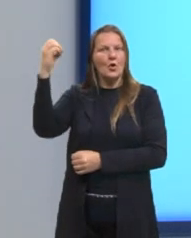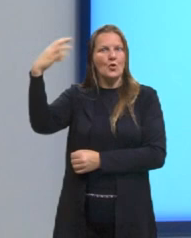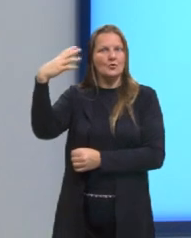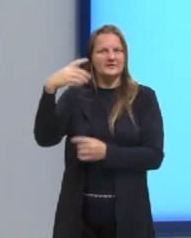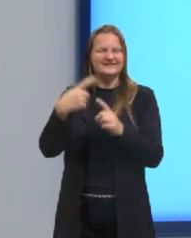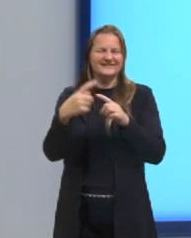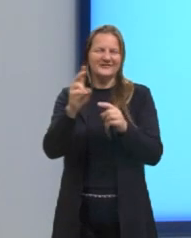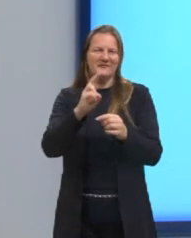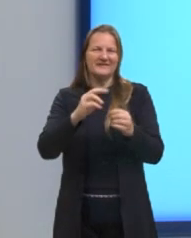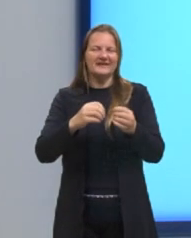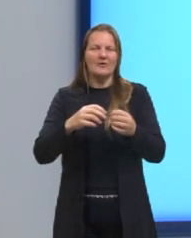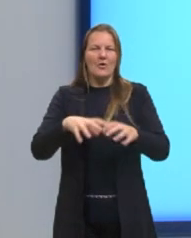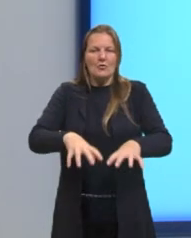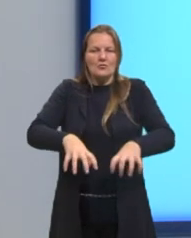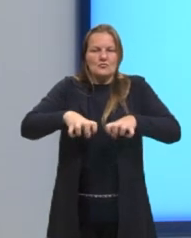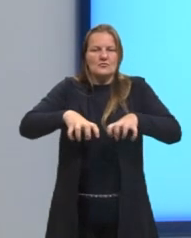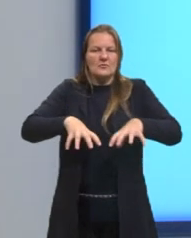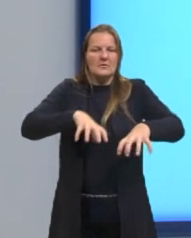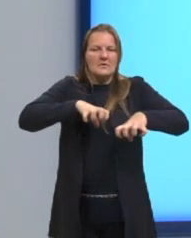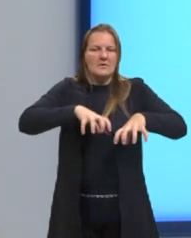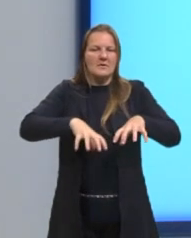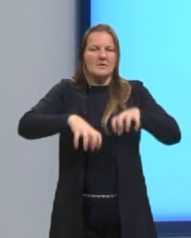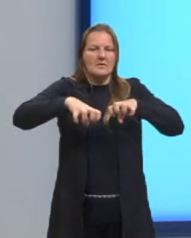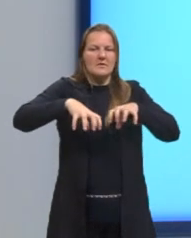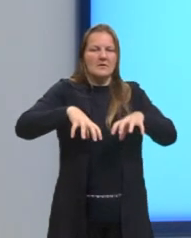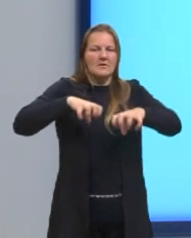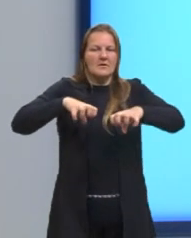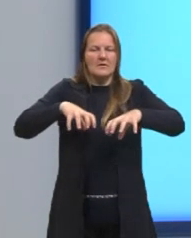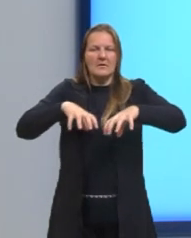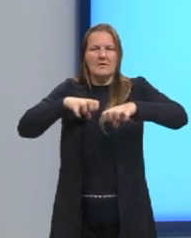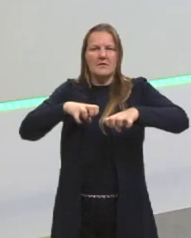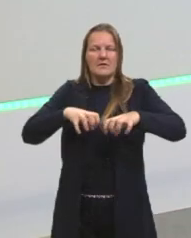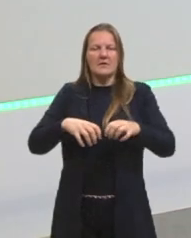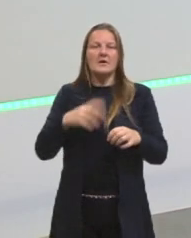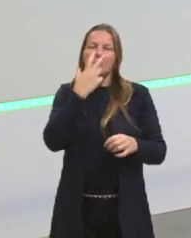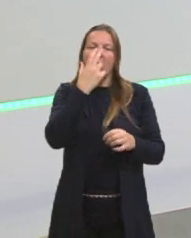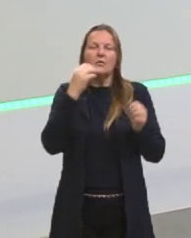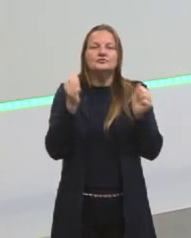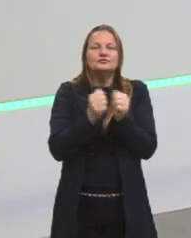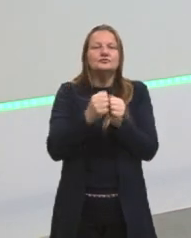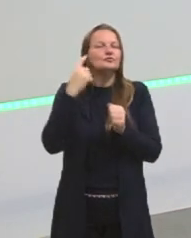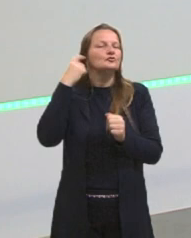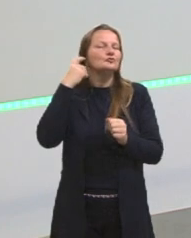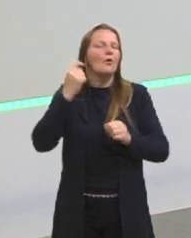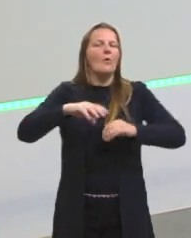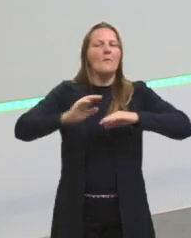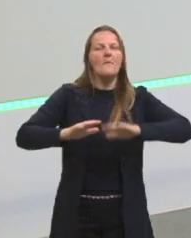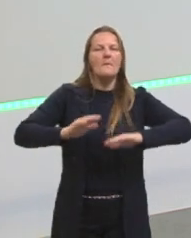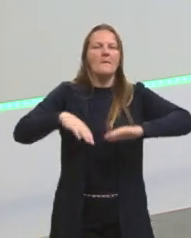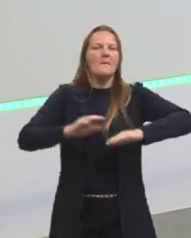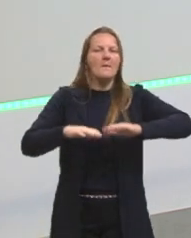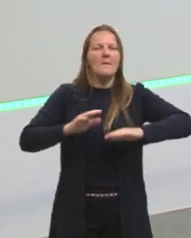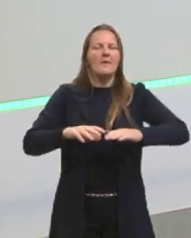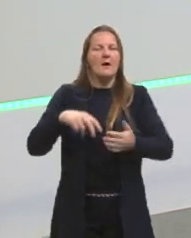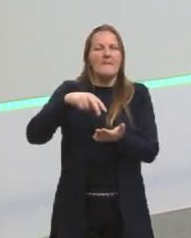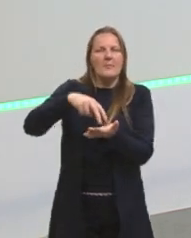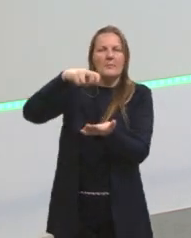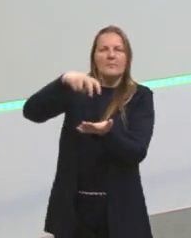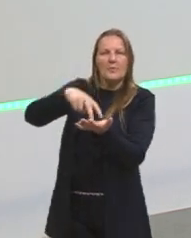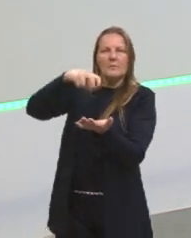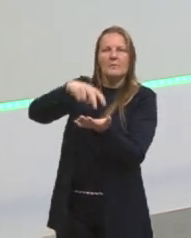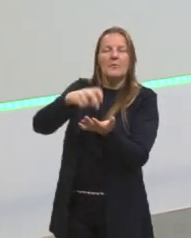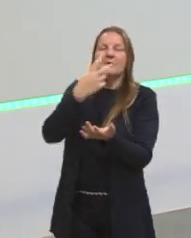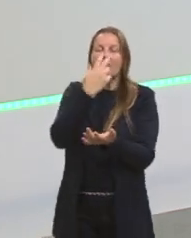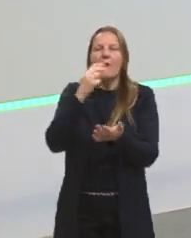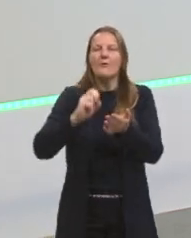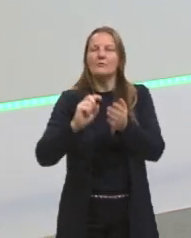contração muscular alinhada a movimentos bem pausados seguidos da batida da música. Gente, eu não preciso saber tudo isso. Eu não preciso